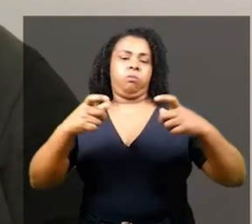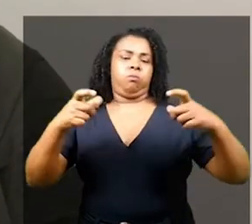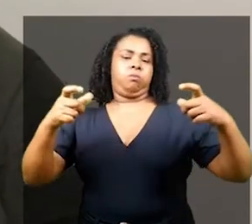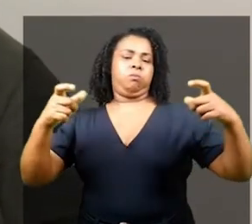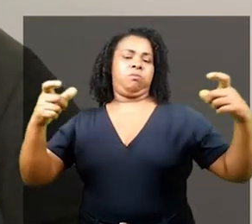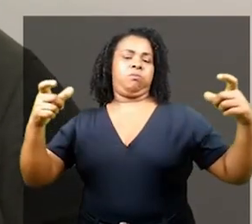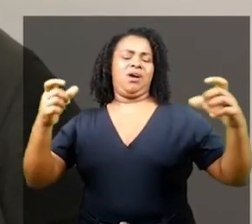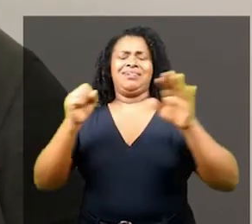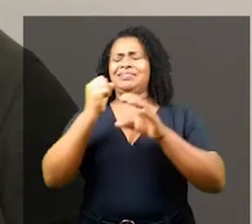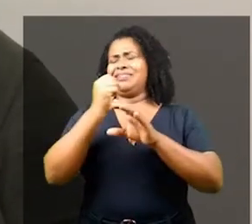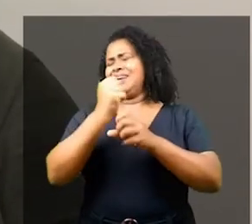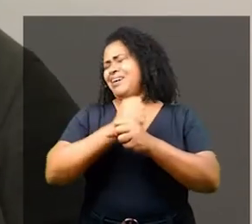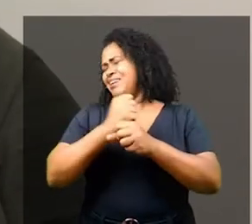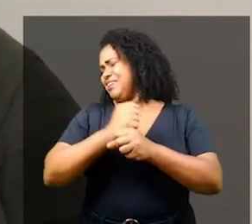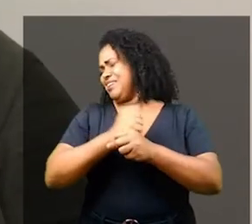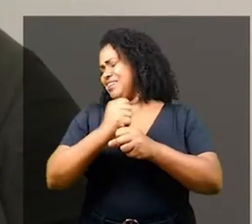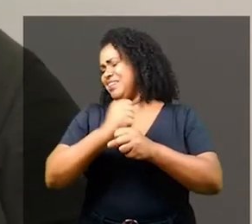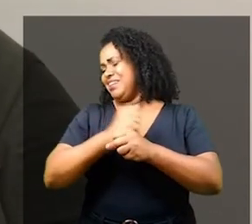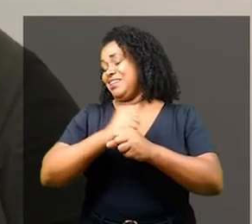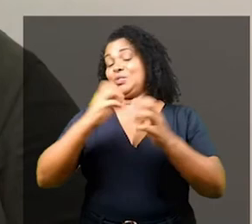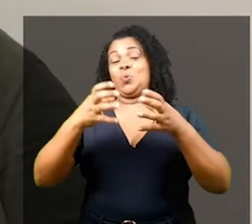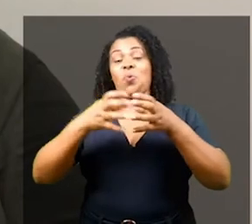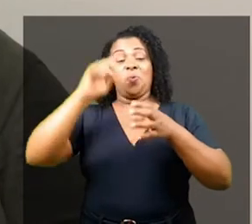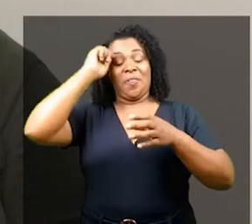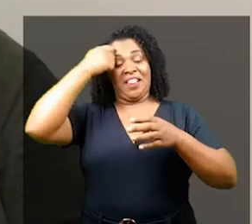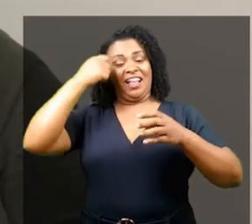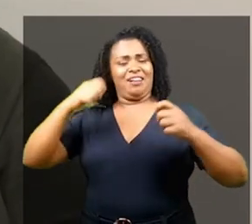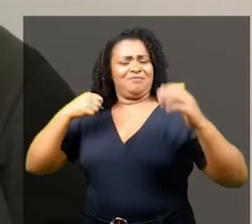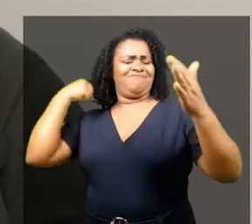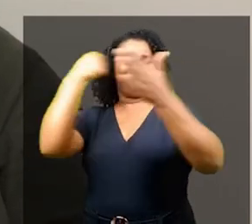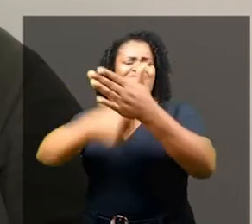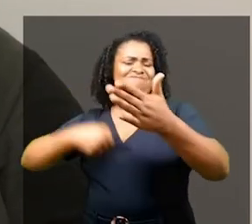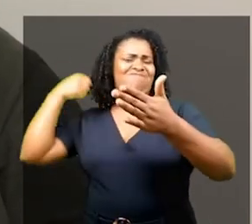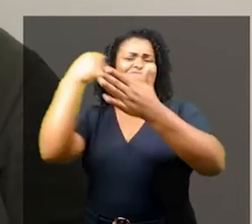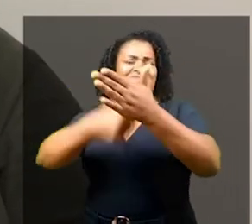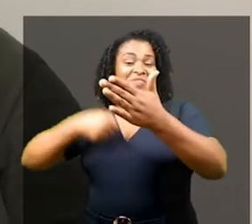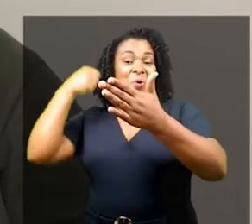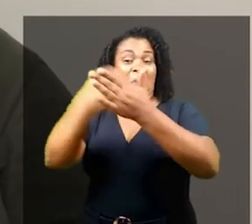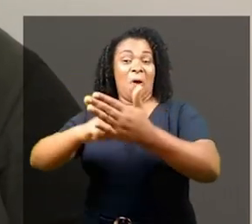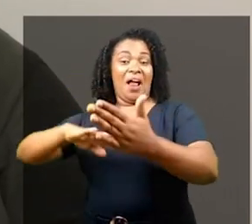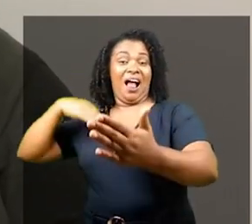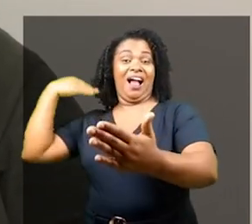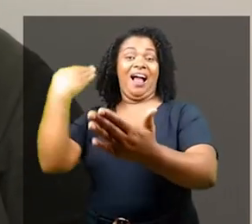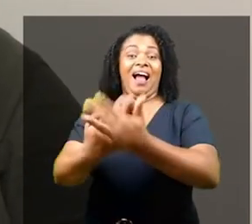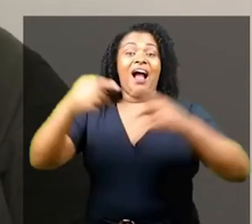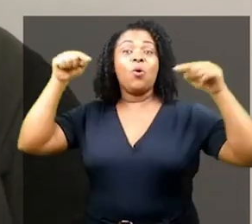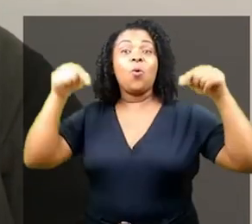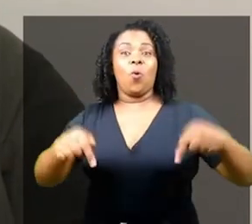Nossa revolta dura séculos e chega com gosto de bom tempero e uma boa dose extra de